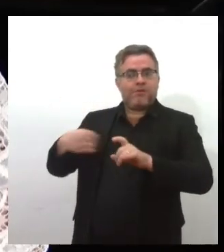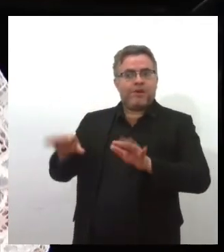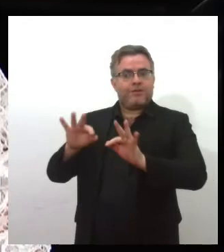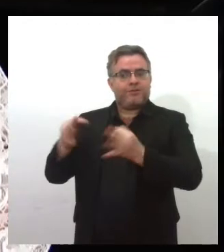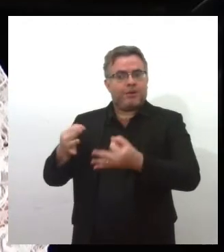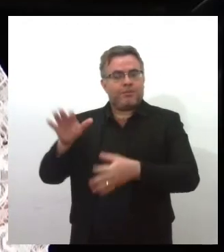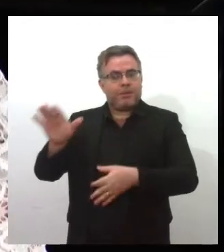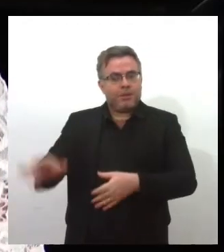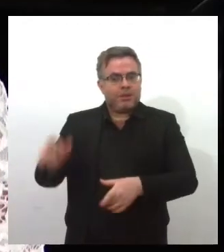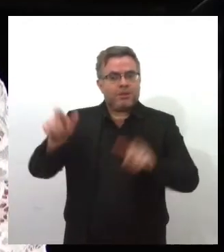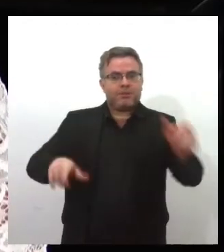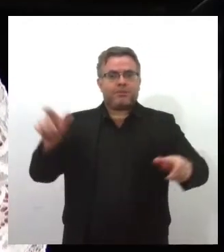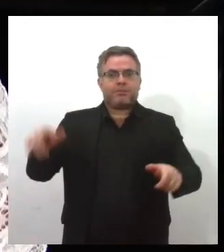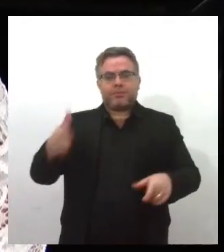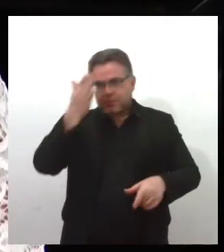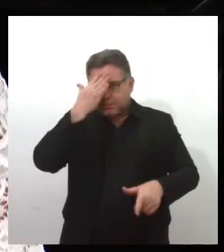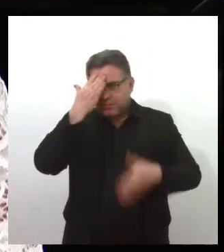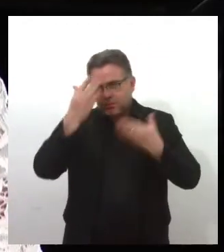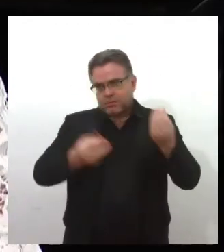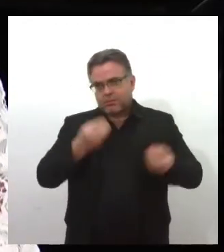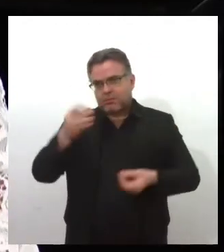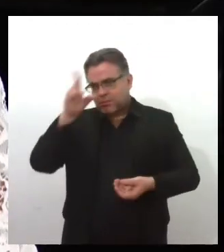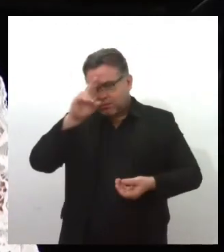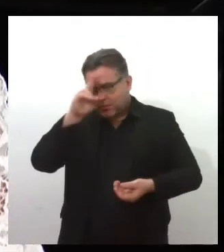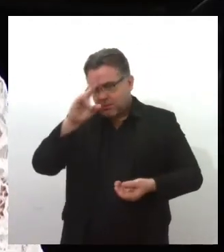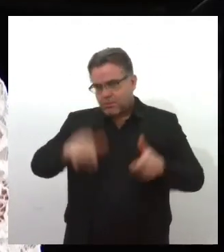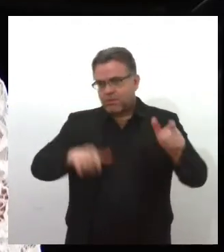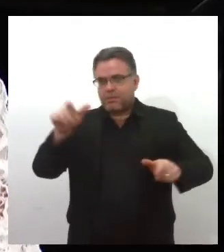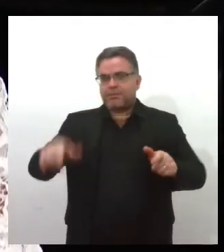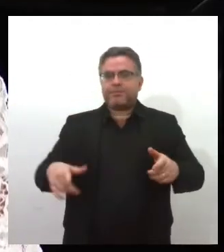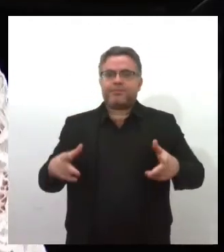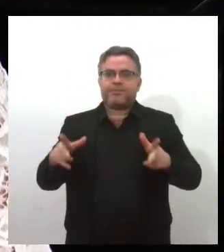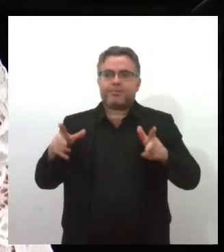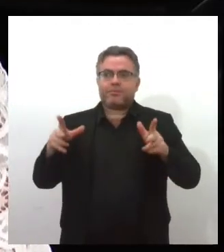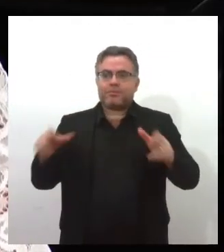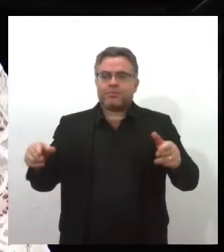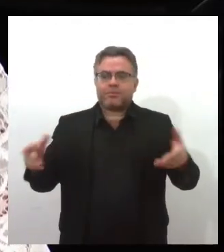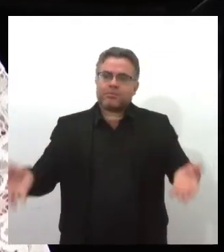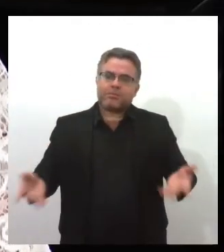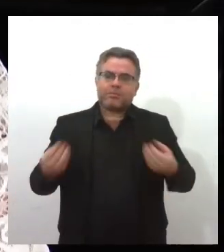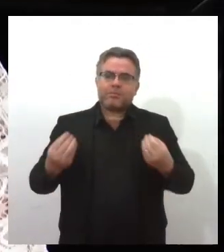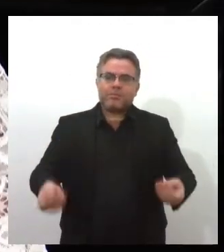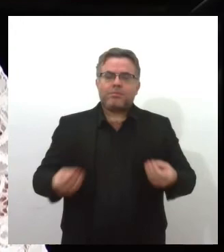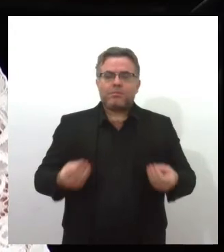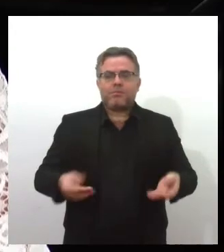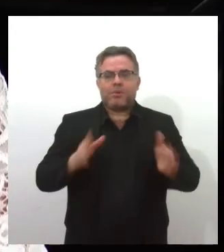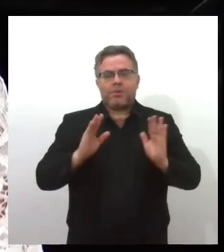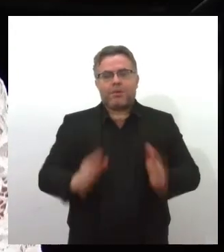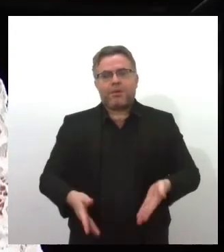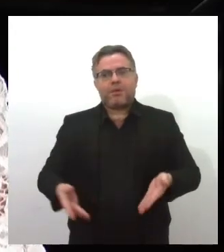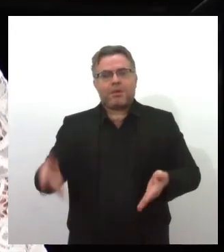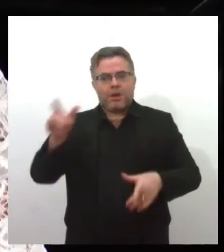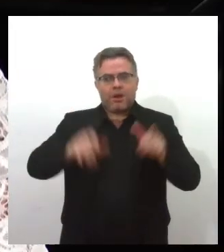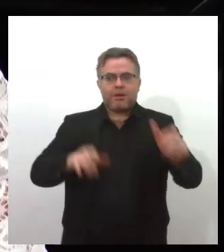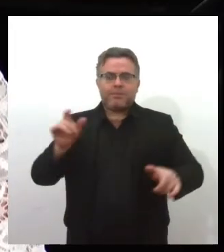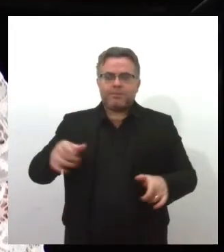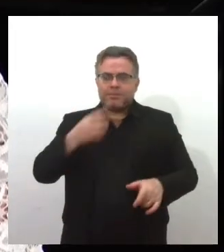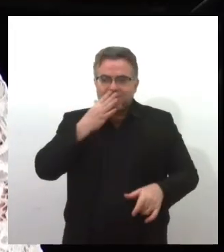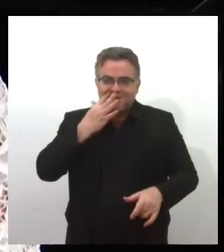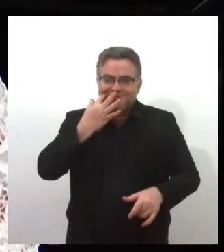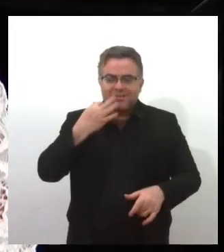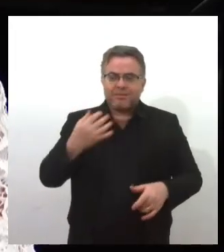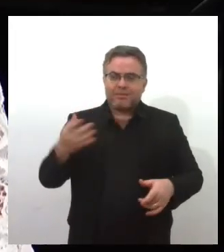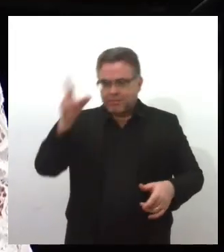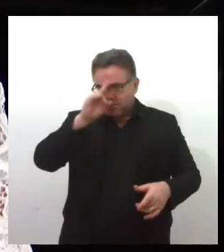netos para escreverem um pouco dessa história. Um recorte, já que nós já temos alguns precursores da história da fotografia em